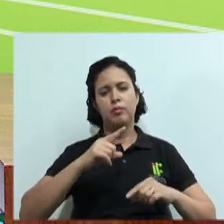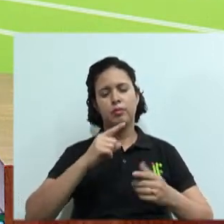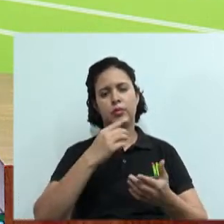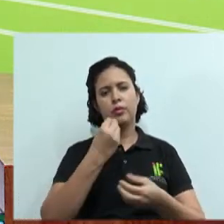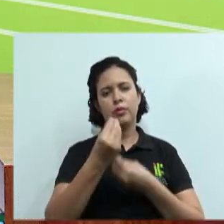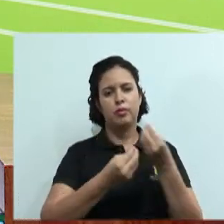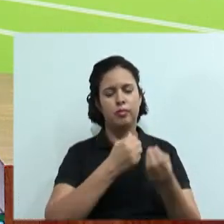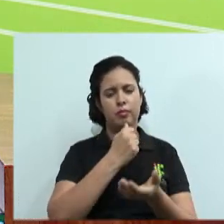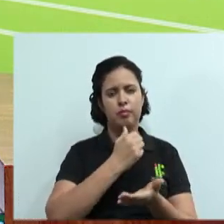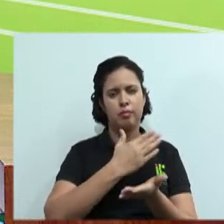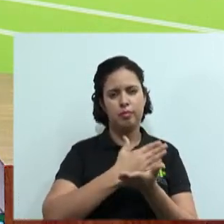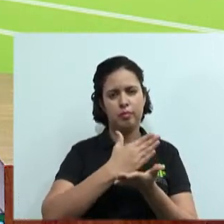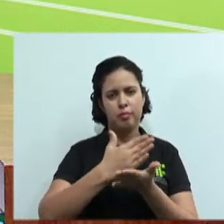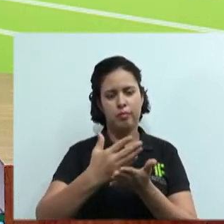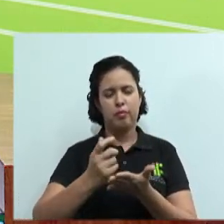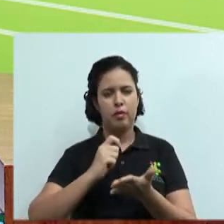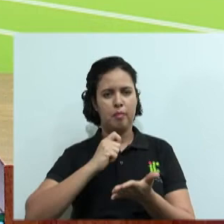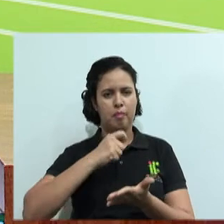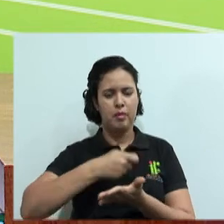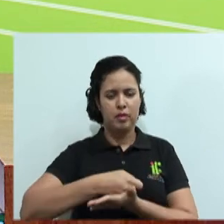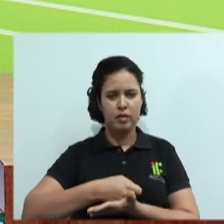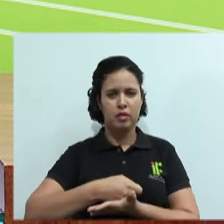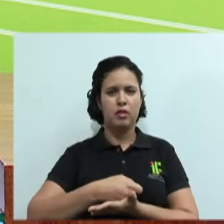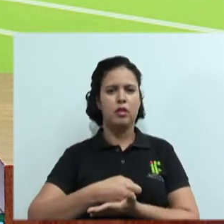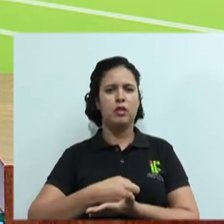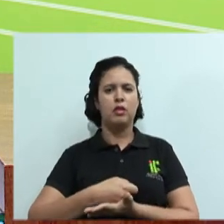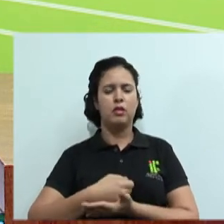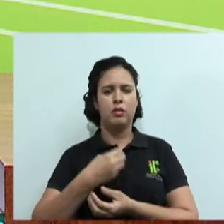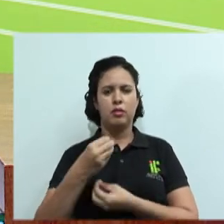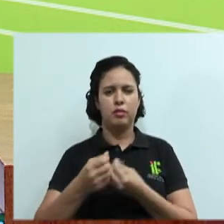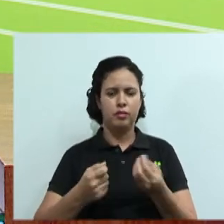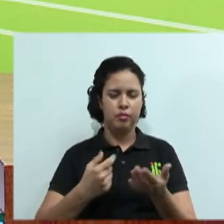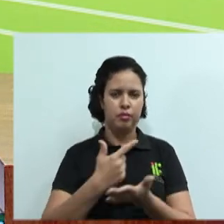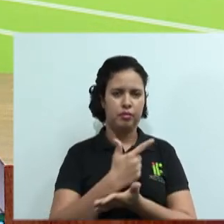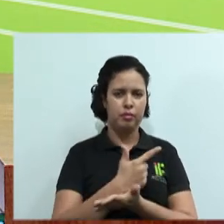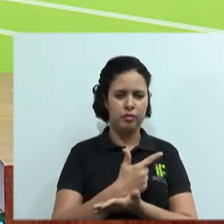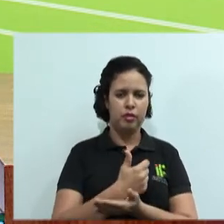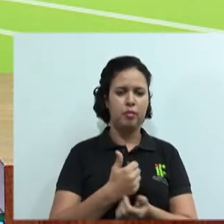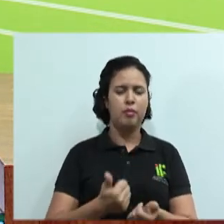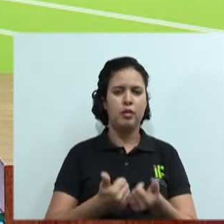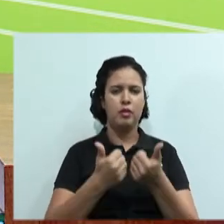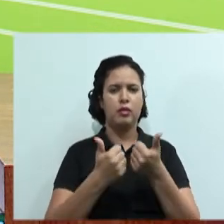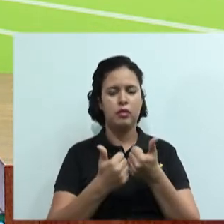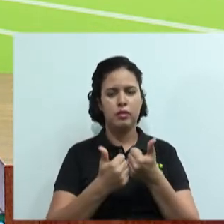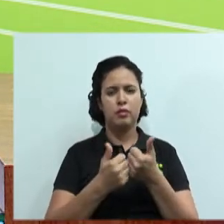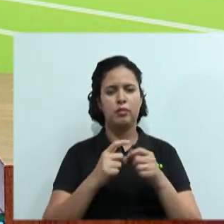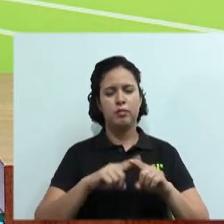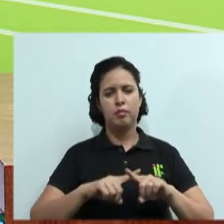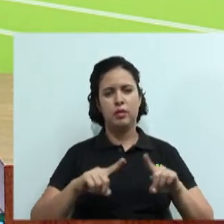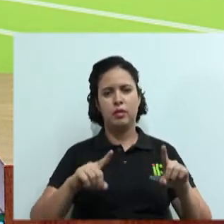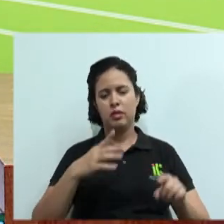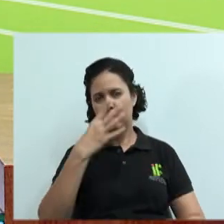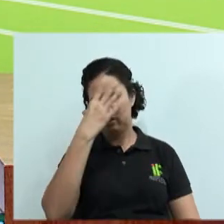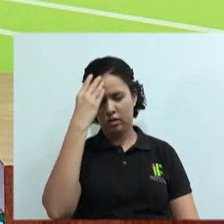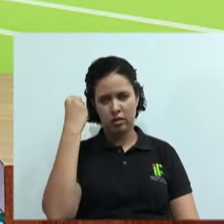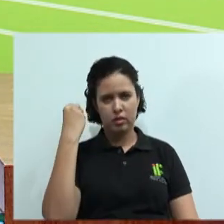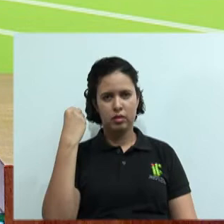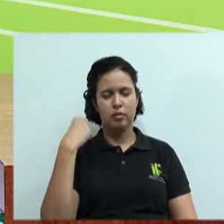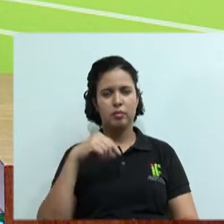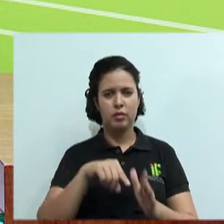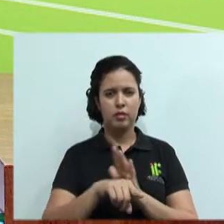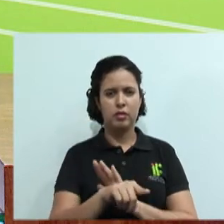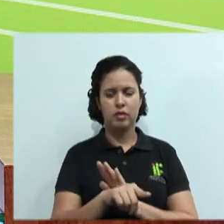de pagamento é facilitada, que a forma como você vai adquirir aquele produto é a melhor dos mundos, mas você esquece de perguntar para o